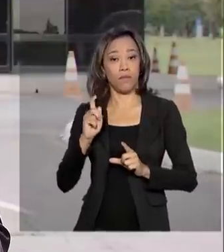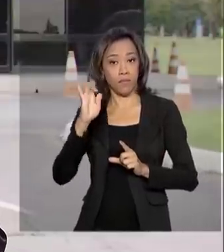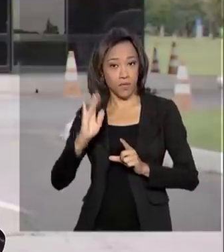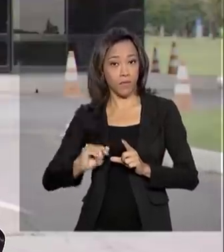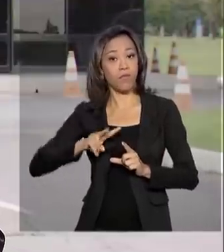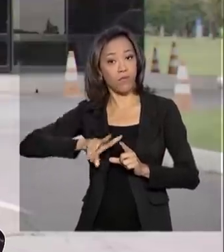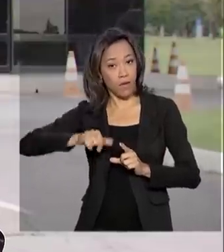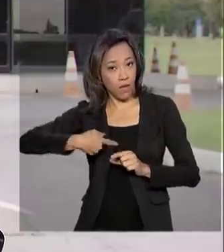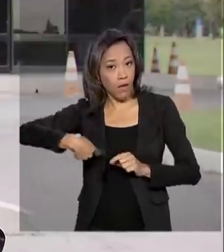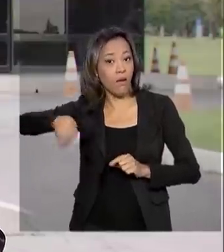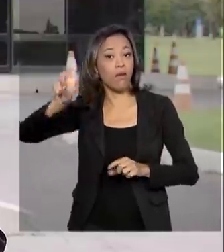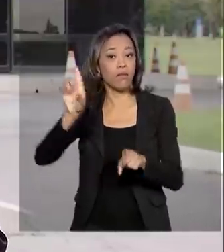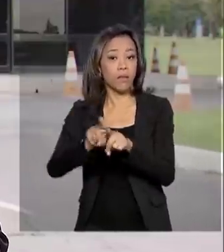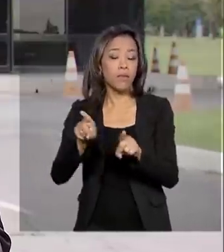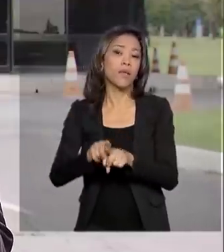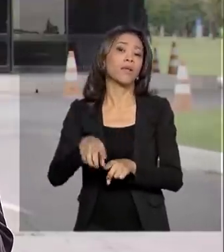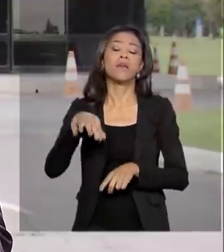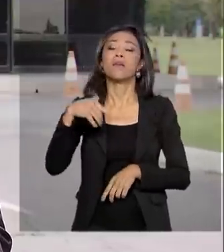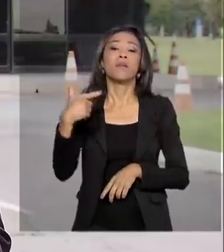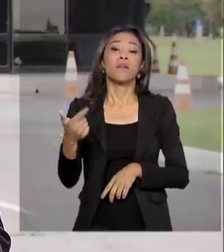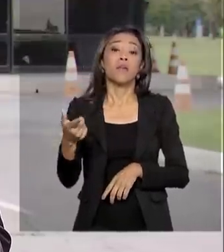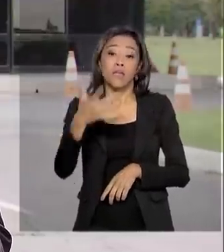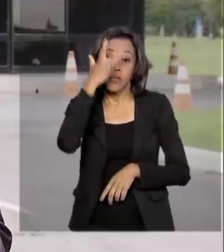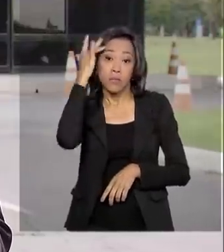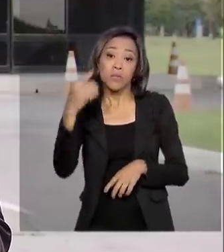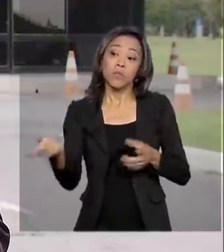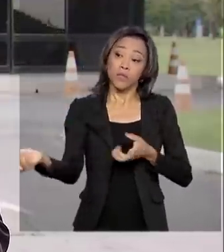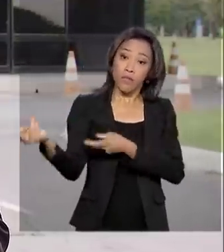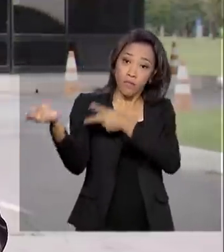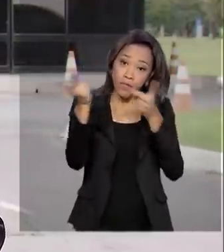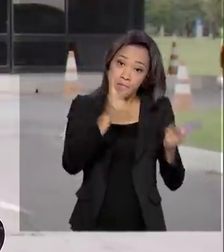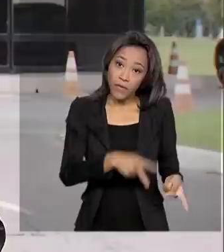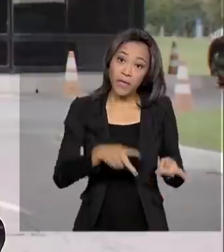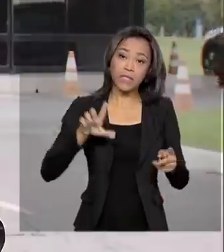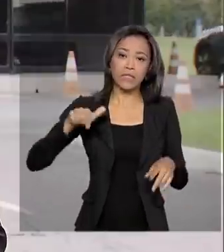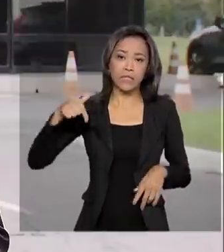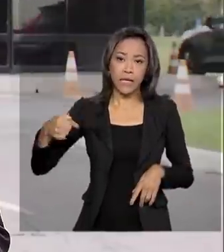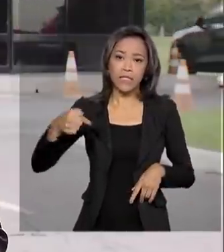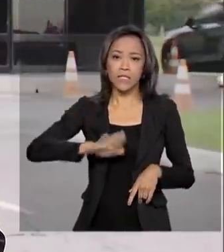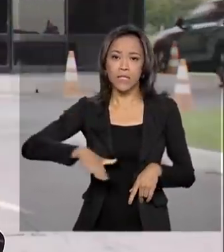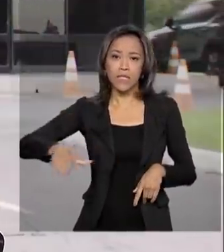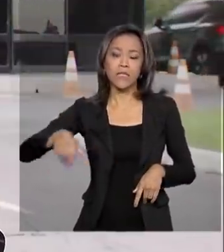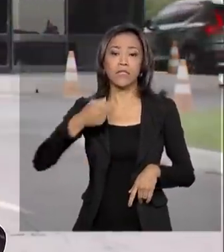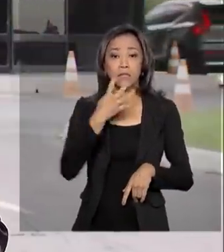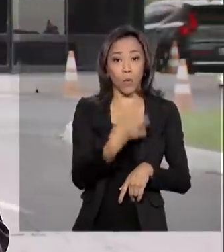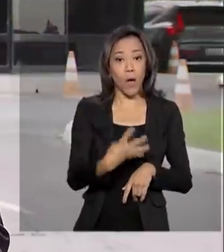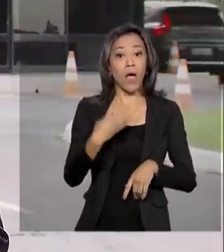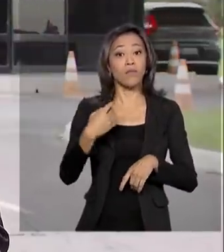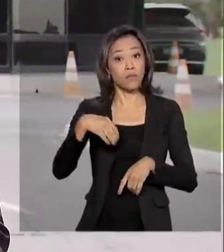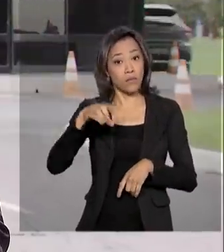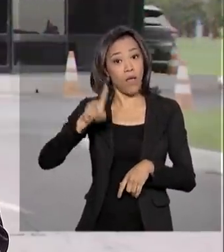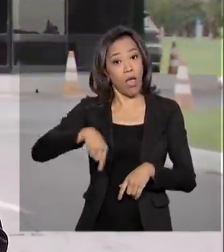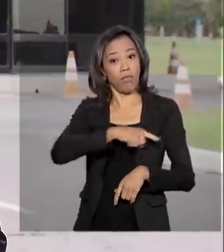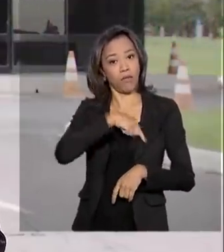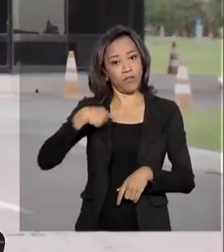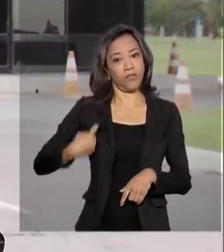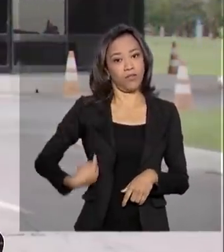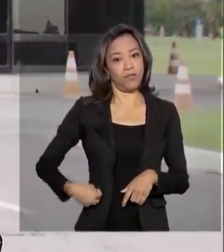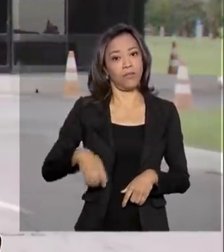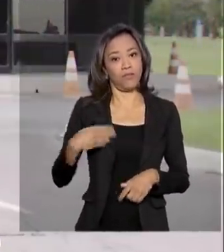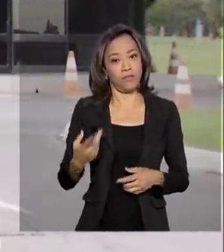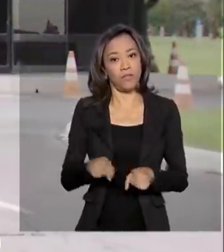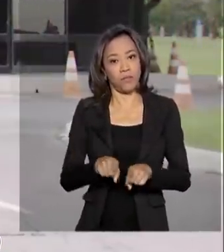vão retornar da China para o Brasil. Dessas pessoas, sete são crianças e quatro são chineses, familiares desses